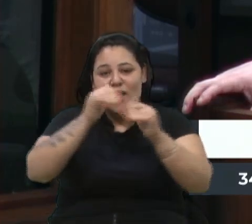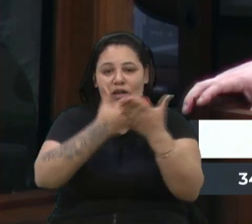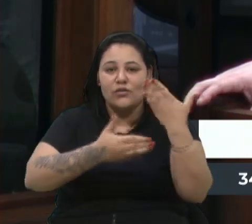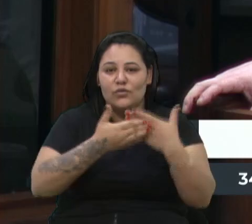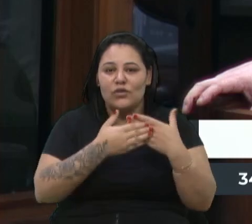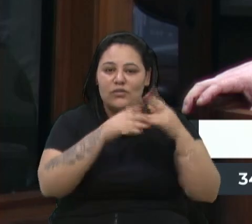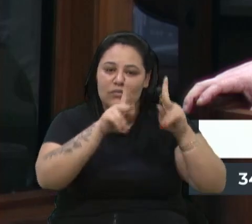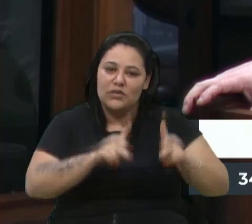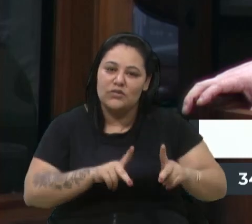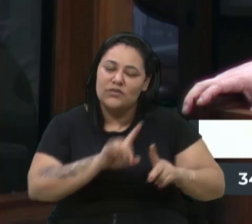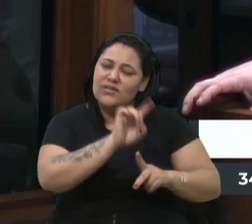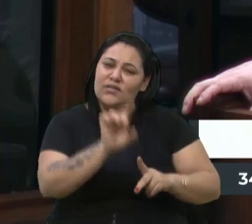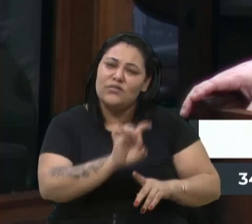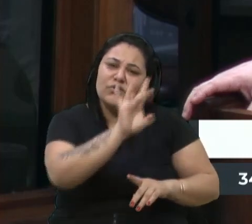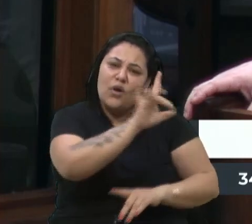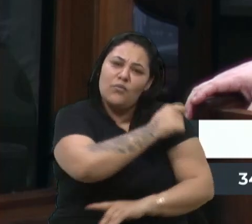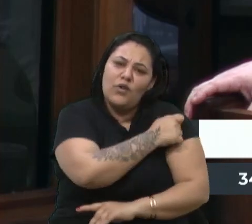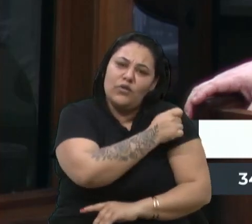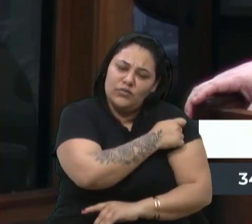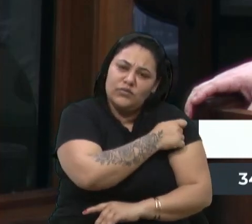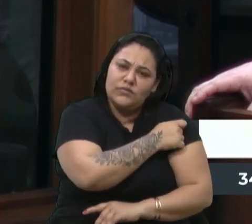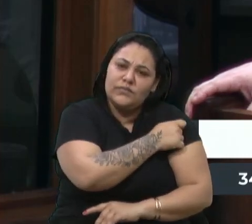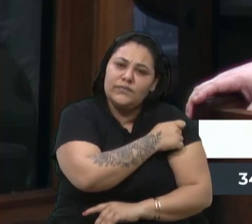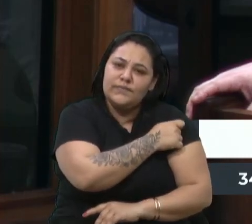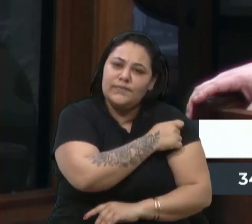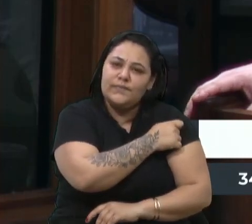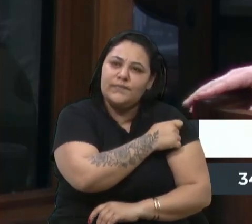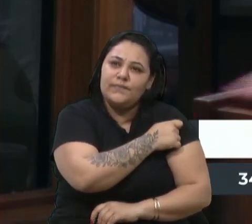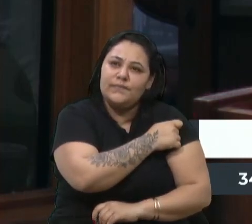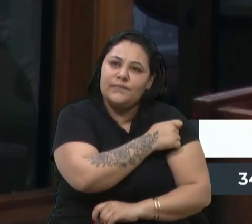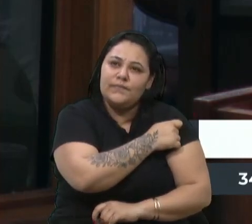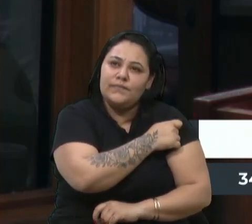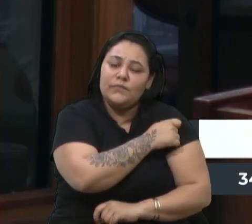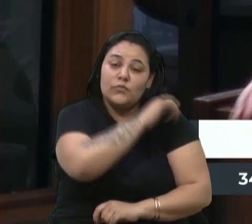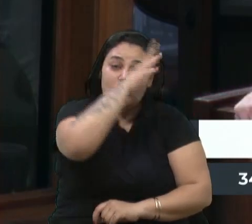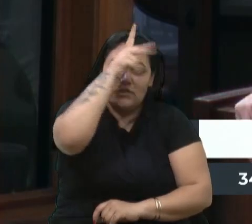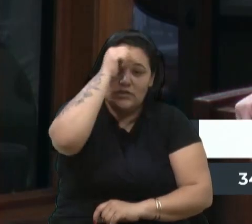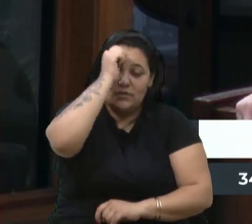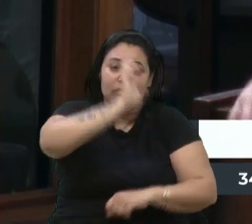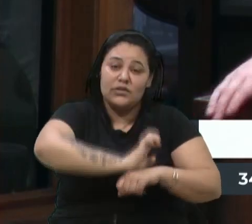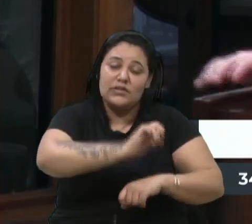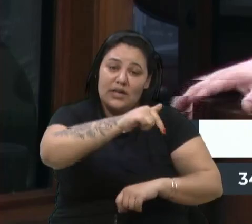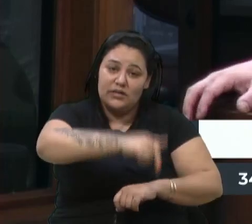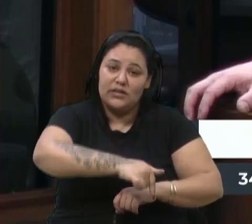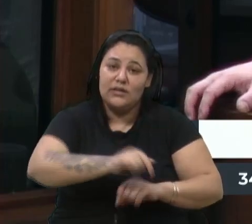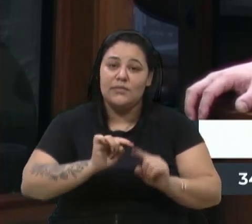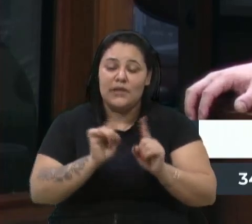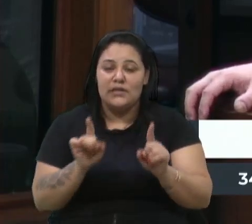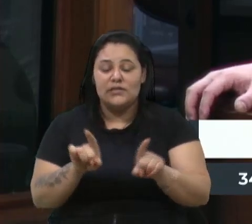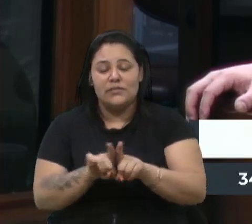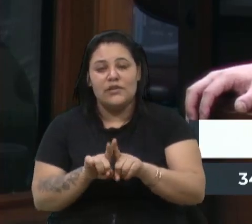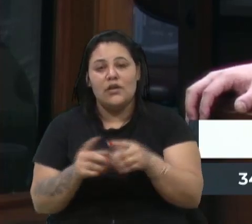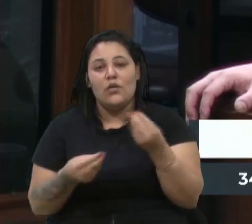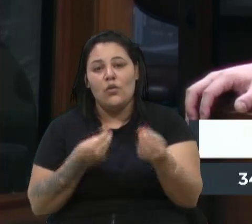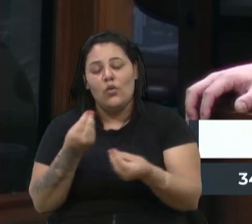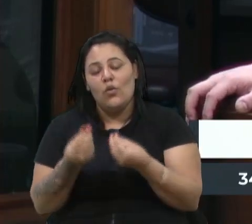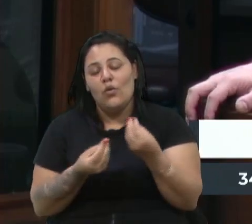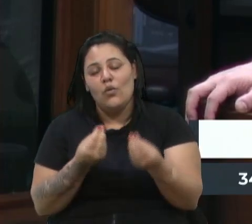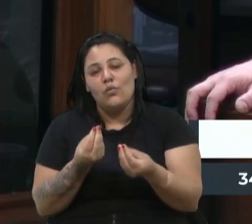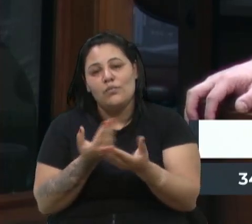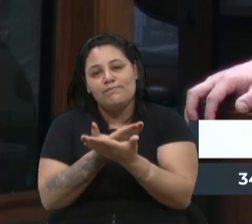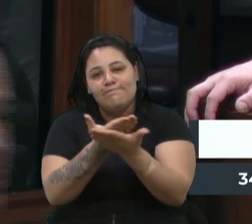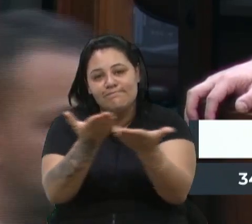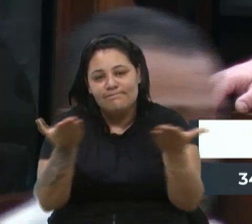para os alunos do município e do Estado, mas bem como para toda a